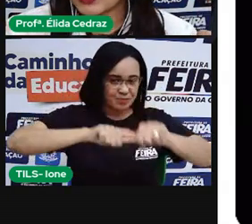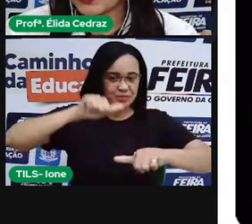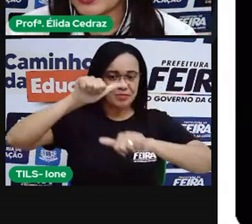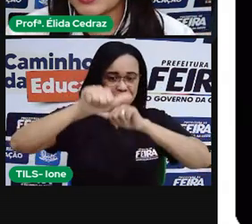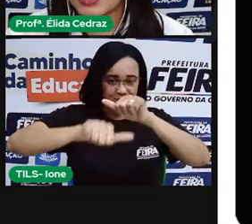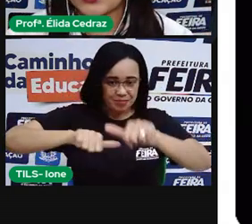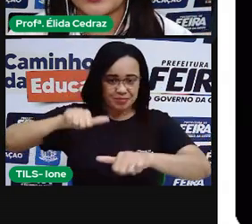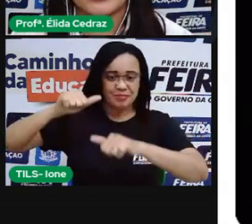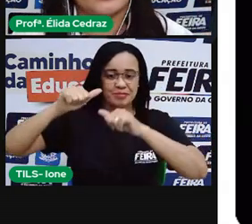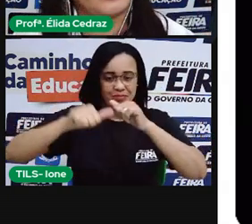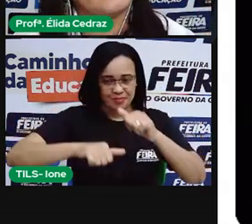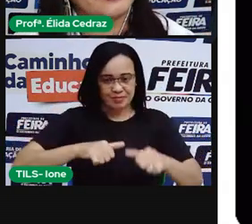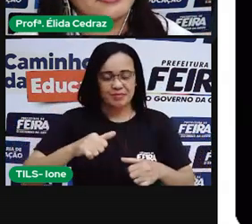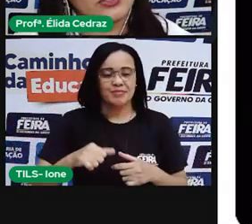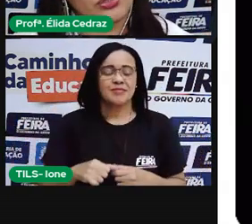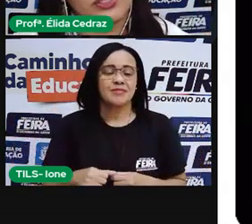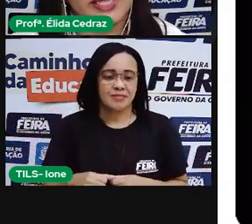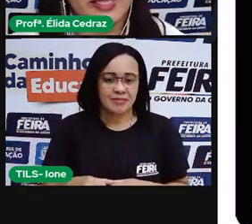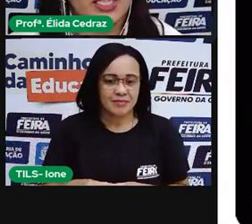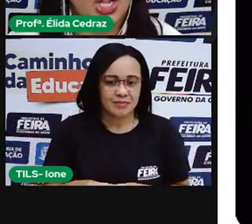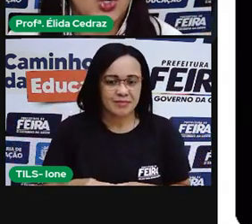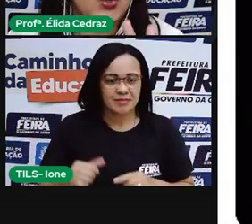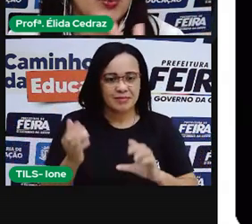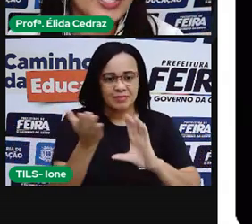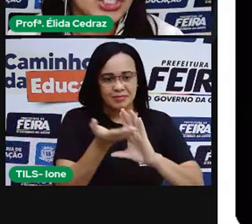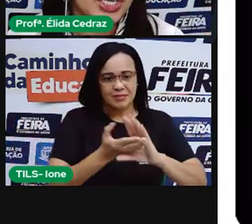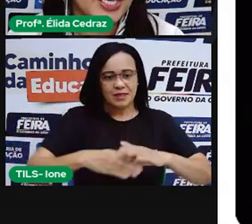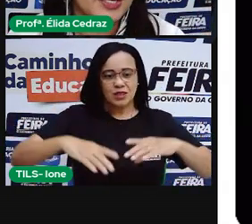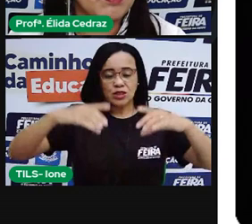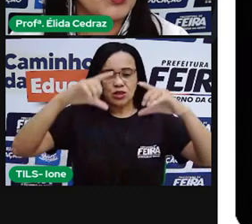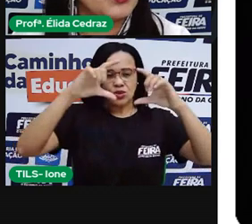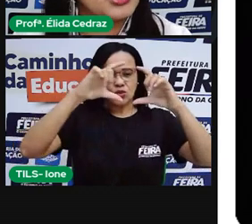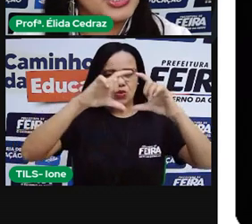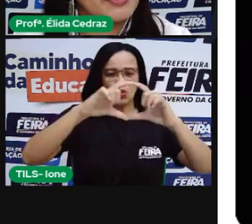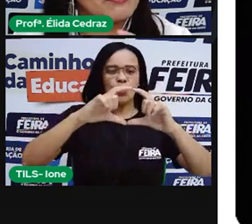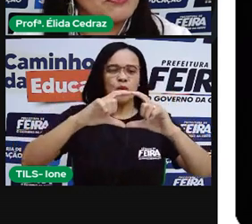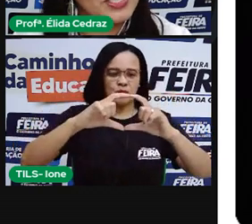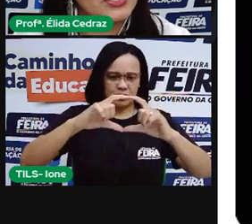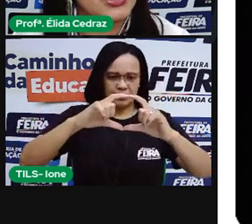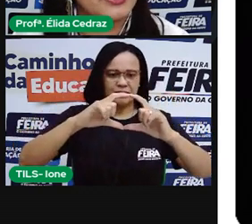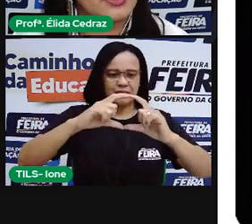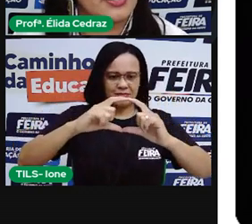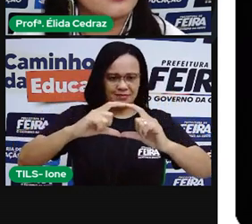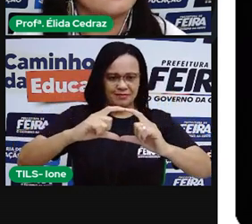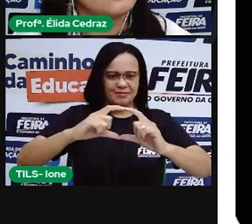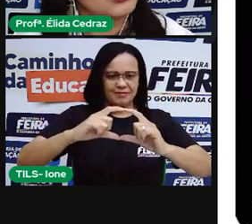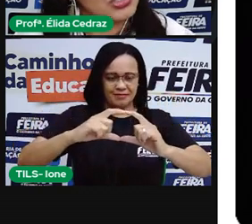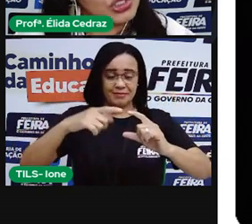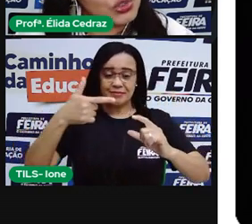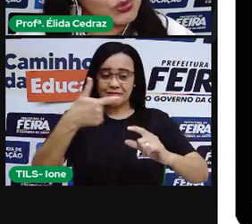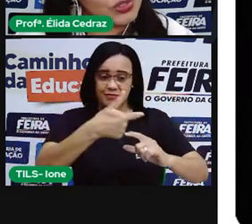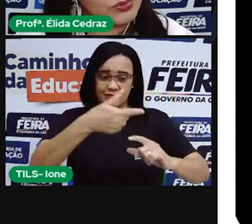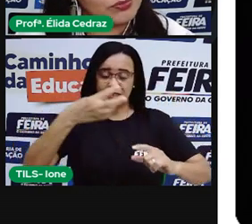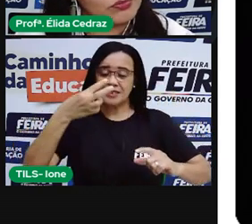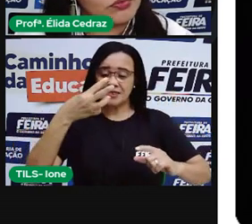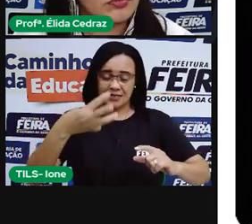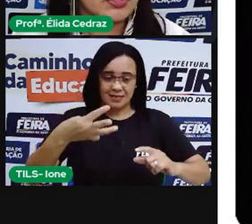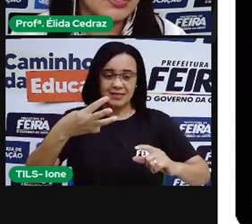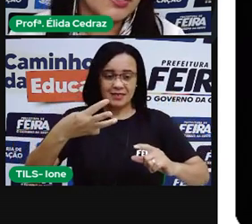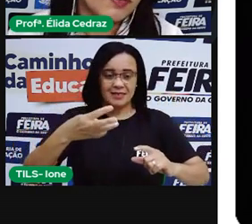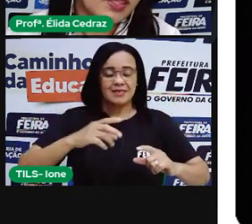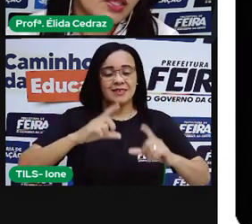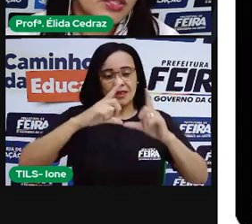crescendo, crescendo, até se tornar Lua cheia no dia vinte e três de julho.